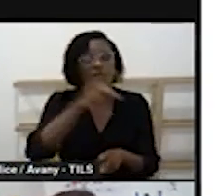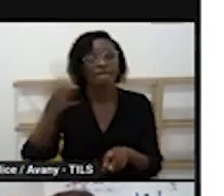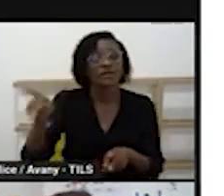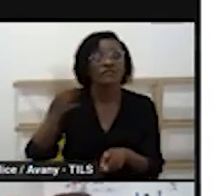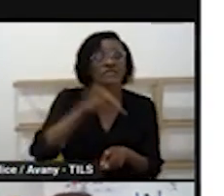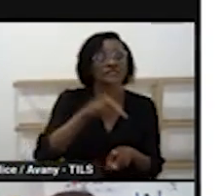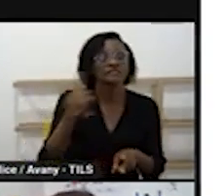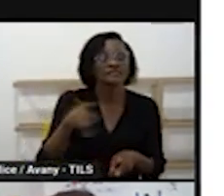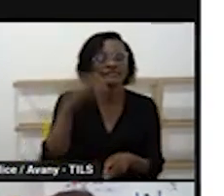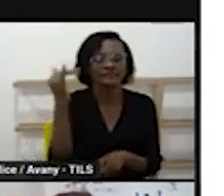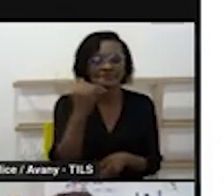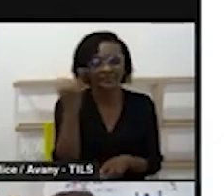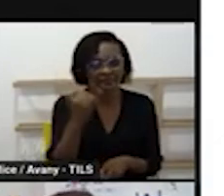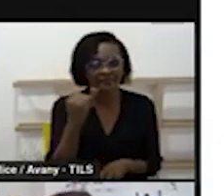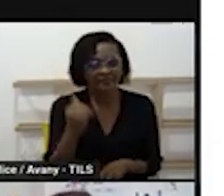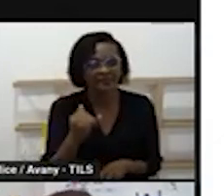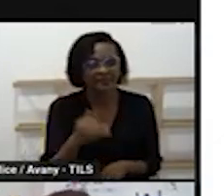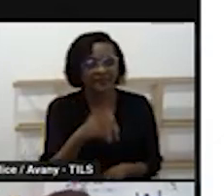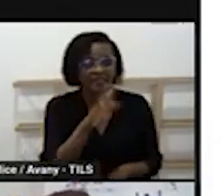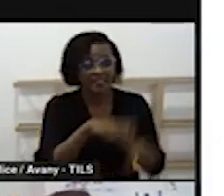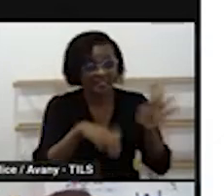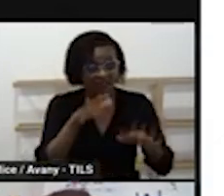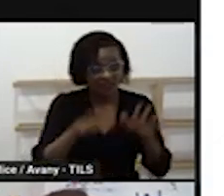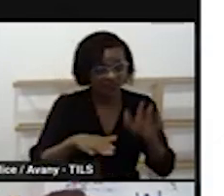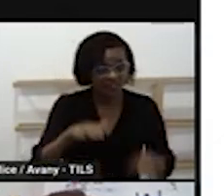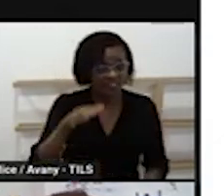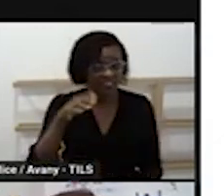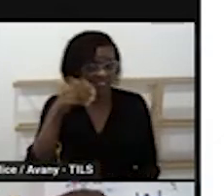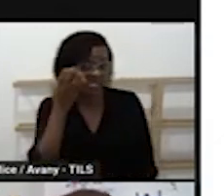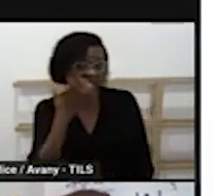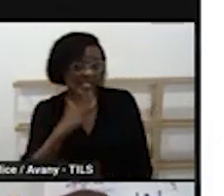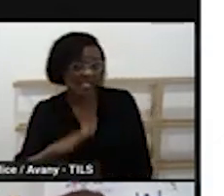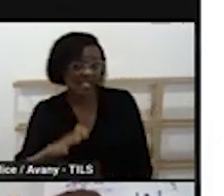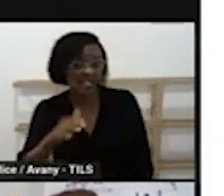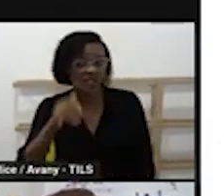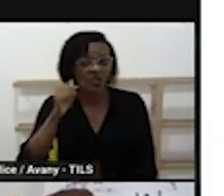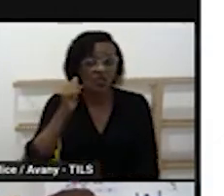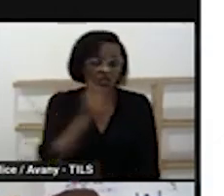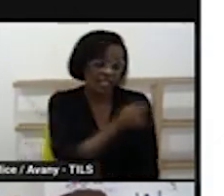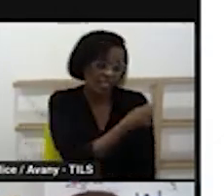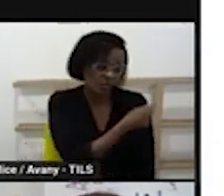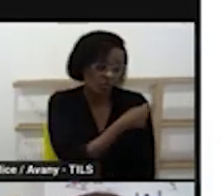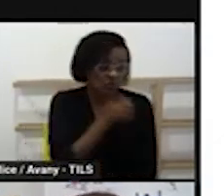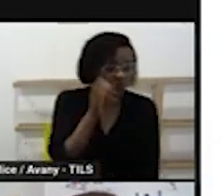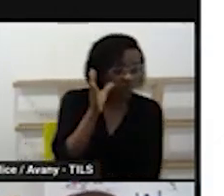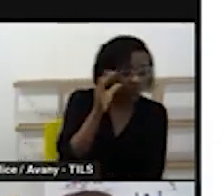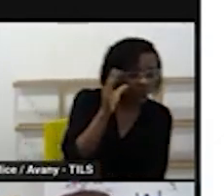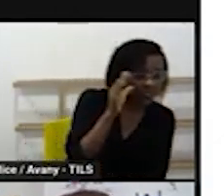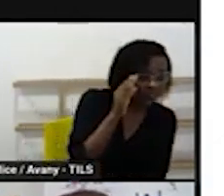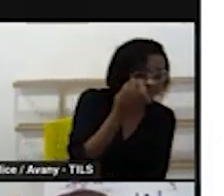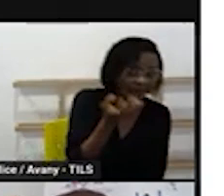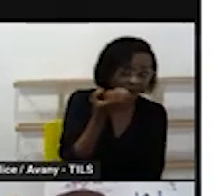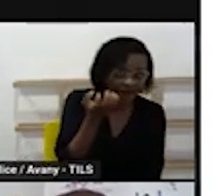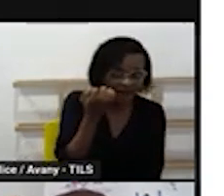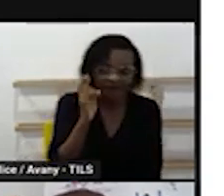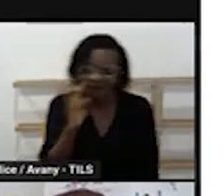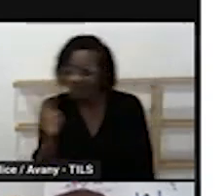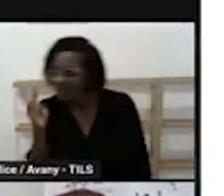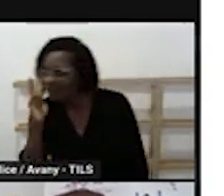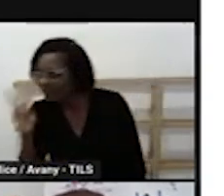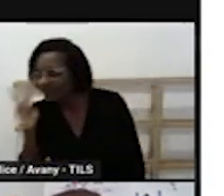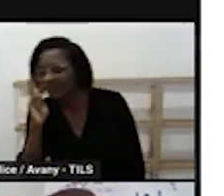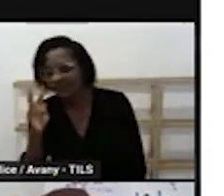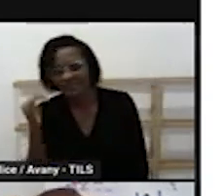surgir da curiosidade da exploração das crianças então eu estou dizendo que não pode eu estou dizendo que é necessário também que se leve em